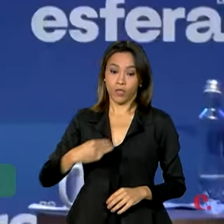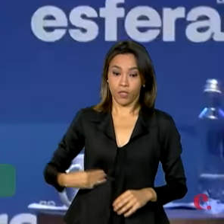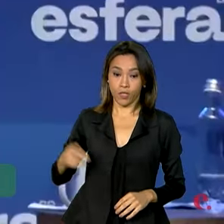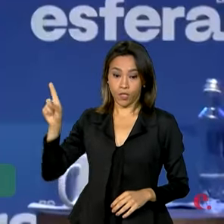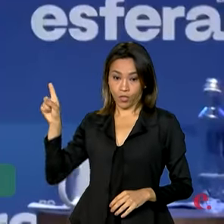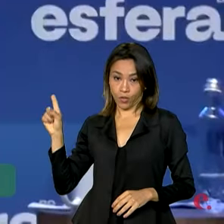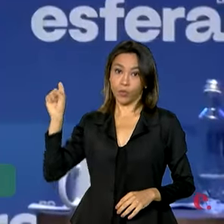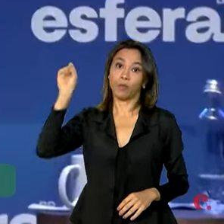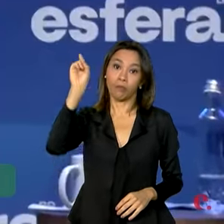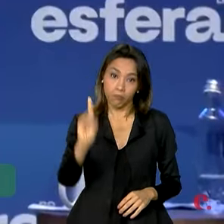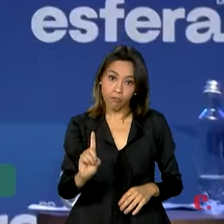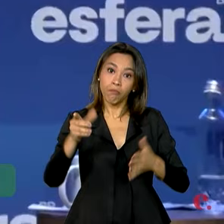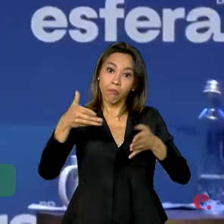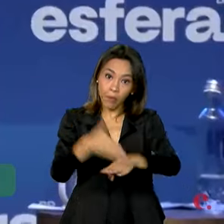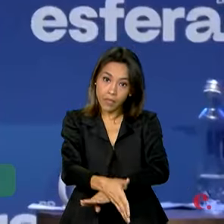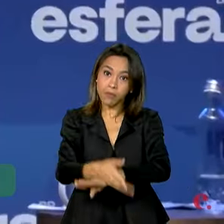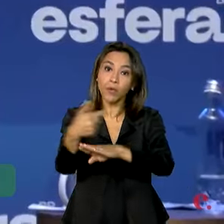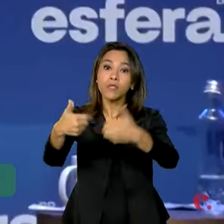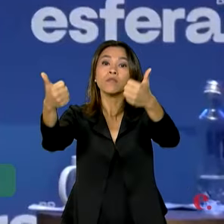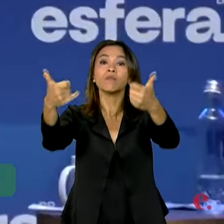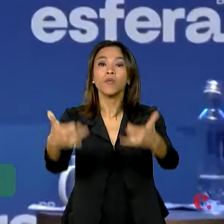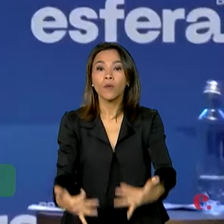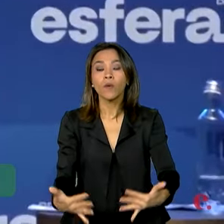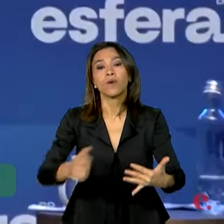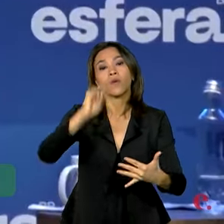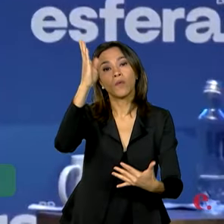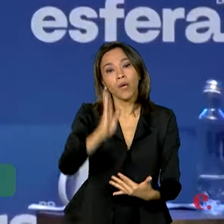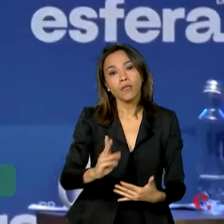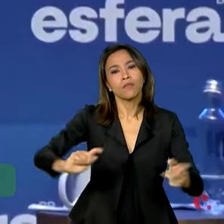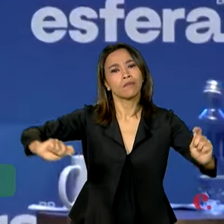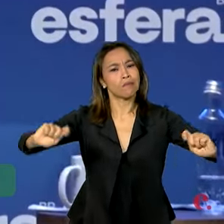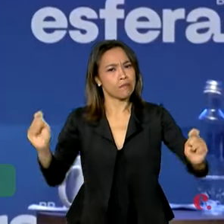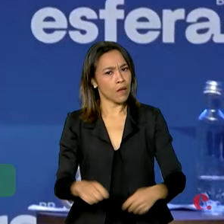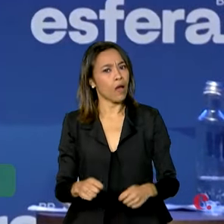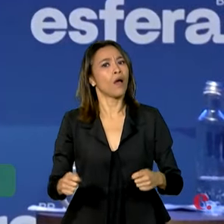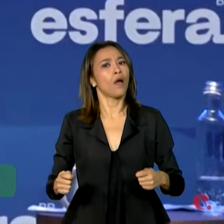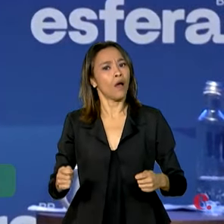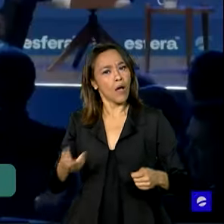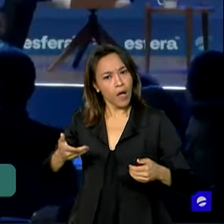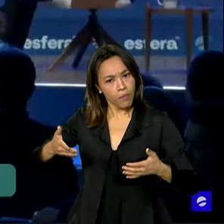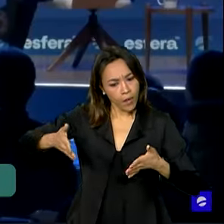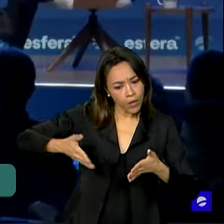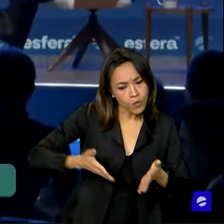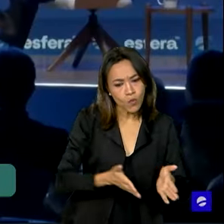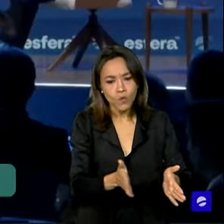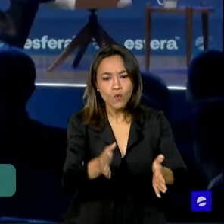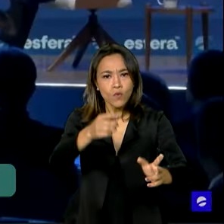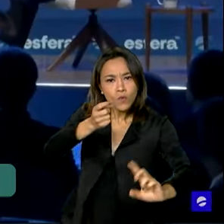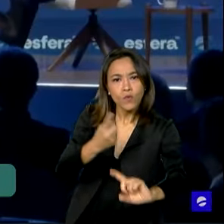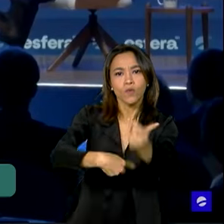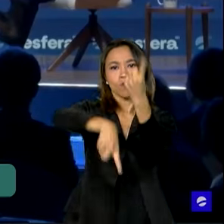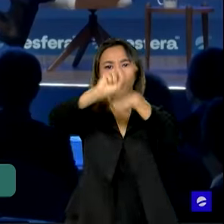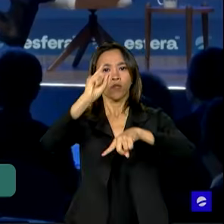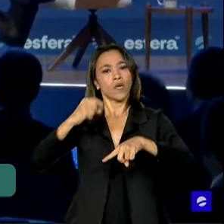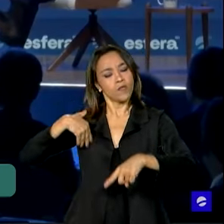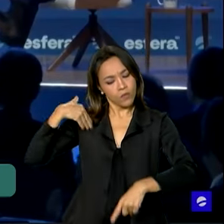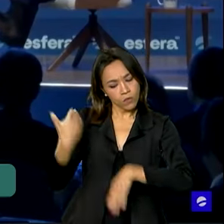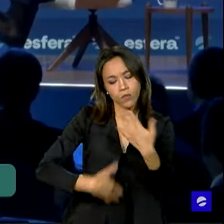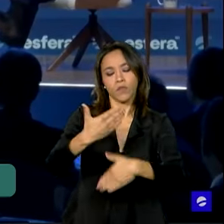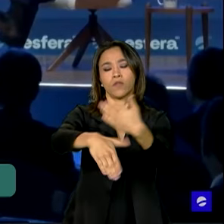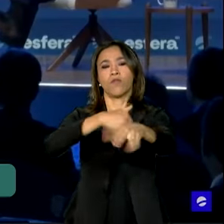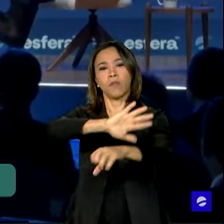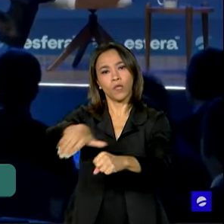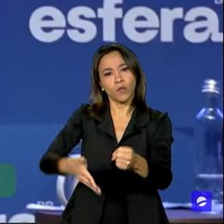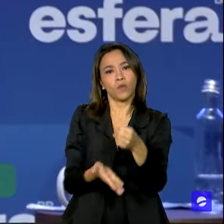evento e falou sobre como o Brasil tem condições de caminhar com sucesso nos trilhos do desenvolvimento